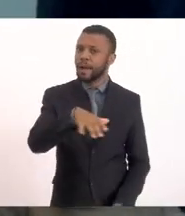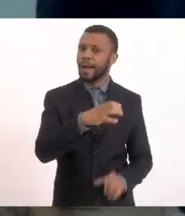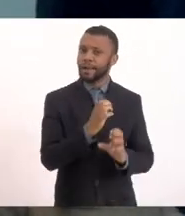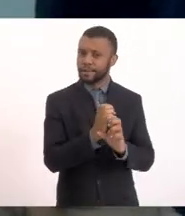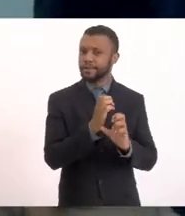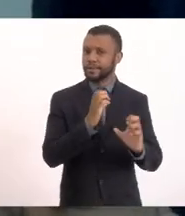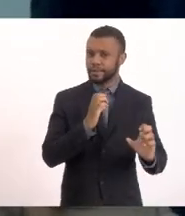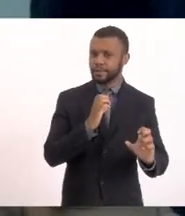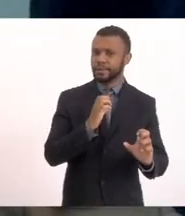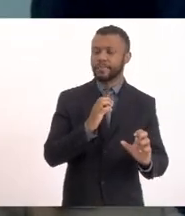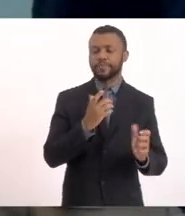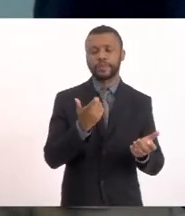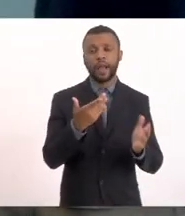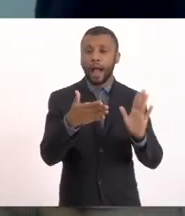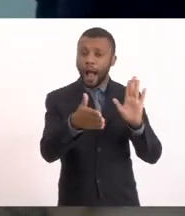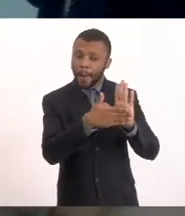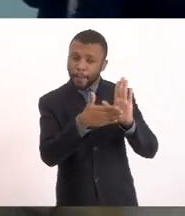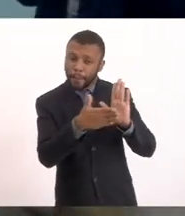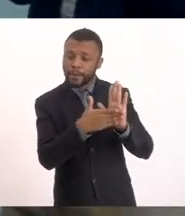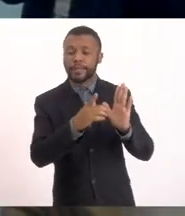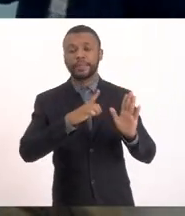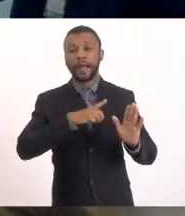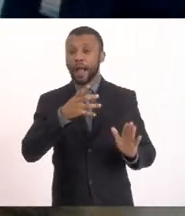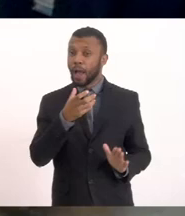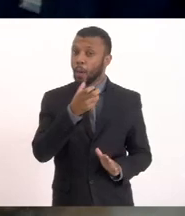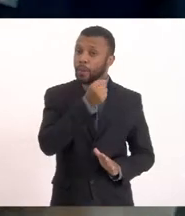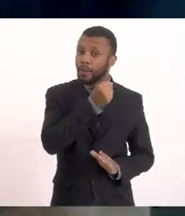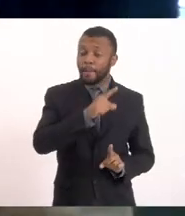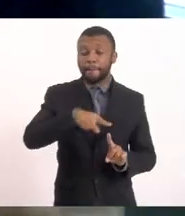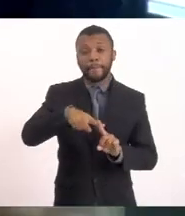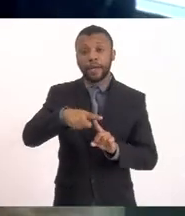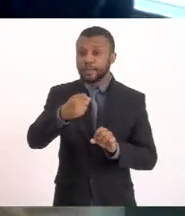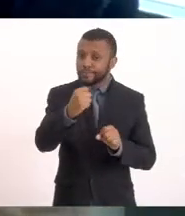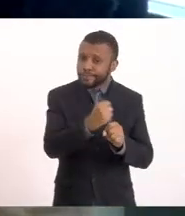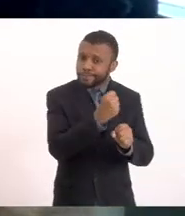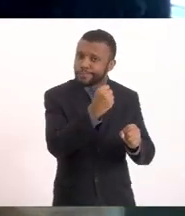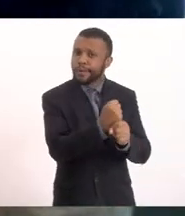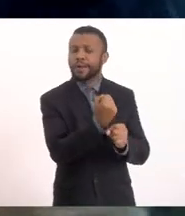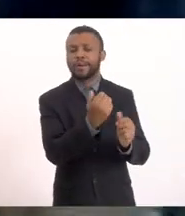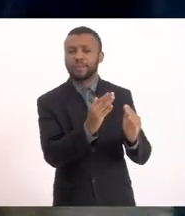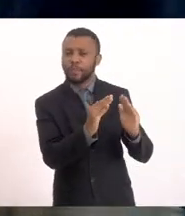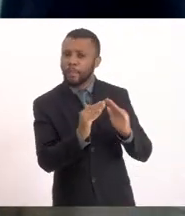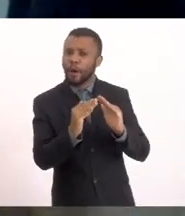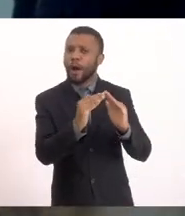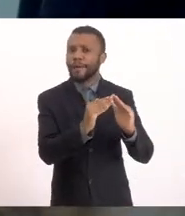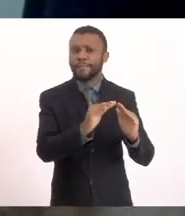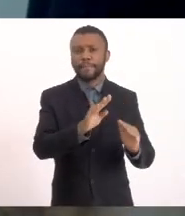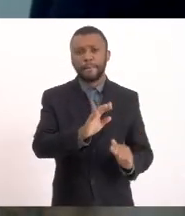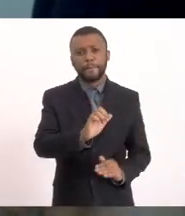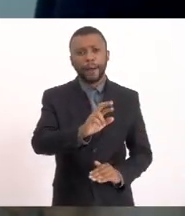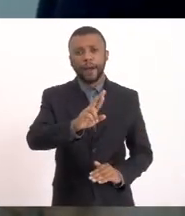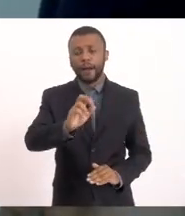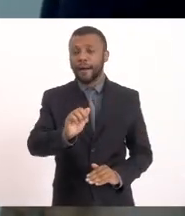a proposta era fazer a recuperação e a fixação Do mole na Barra Franca de Saquarema Para evitar